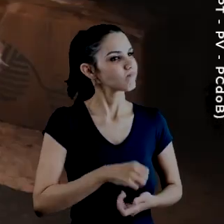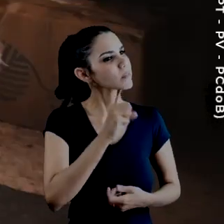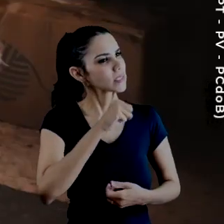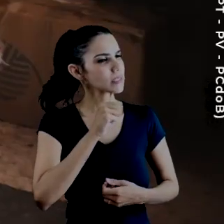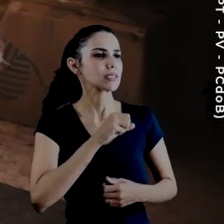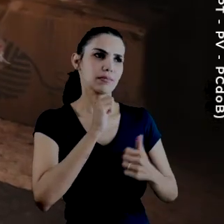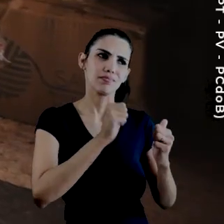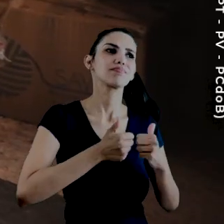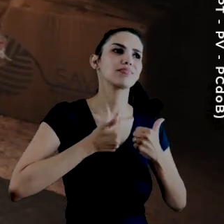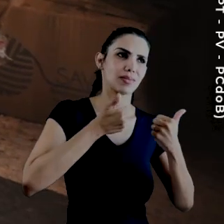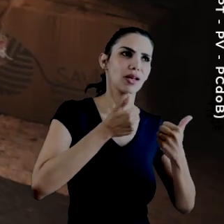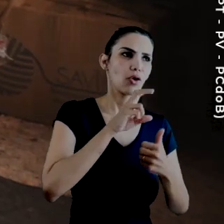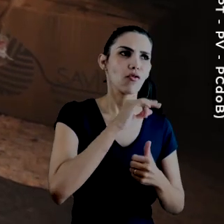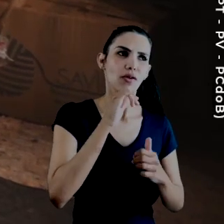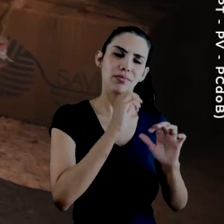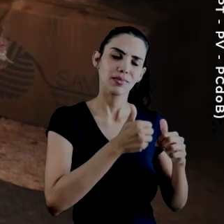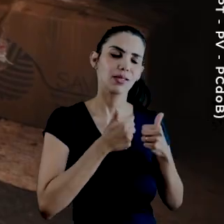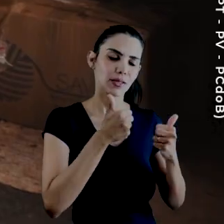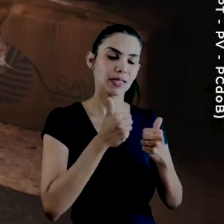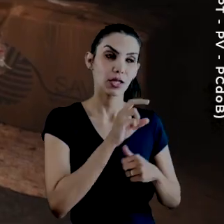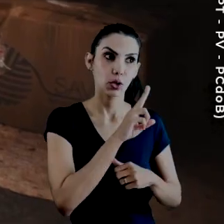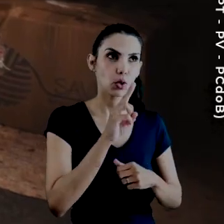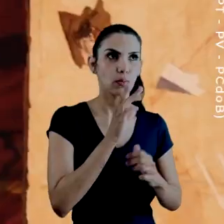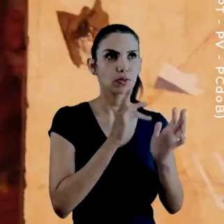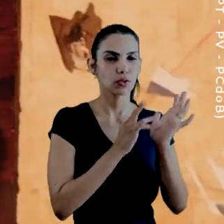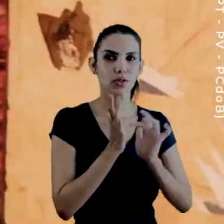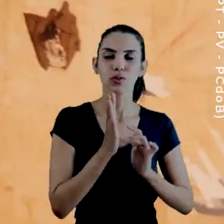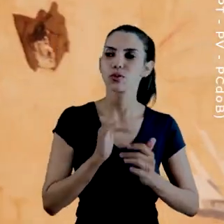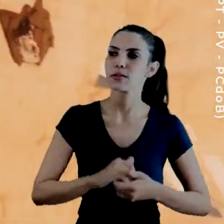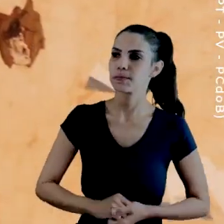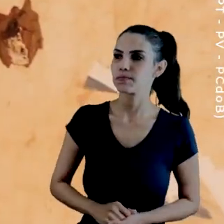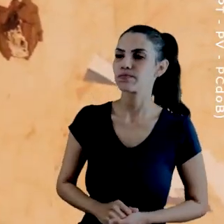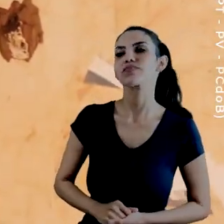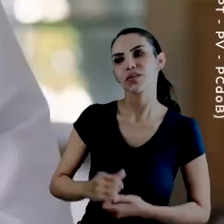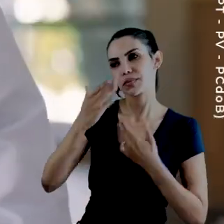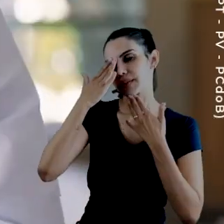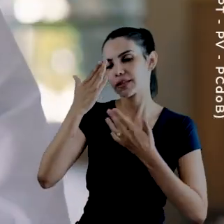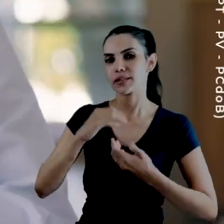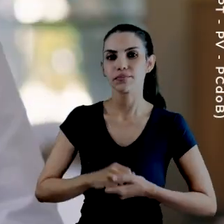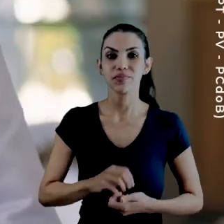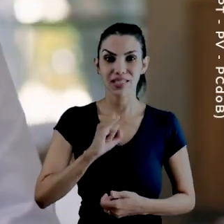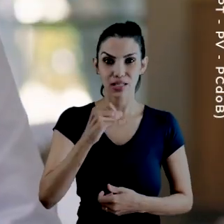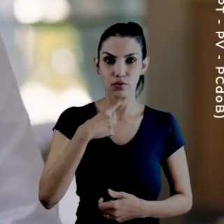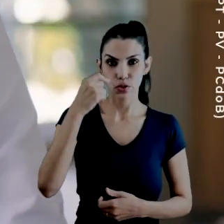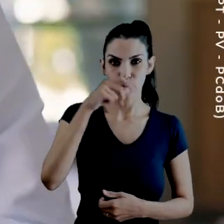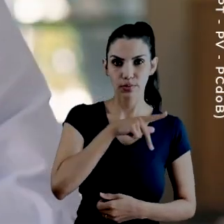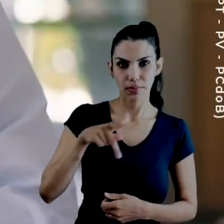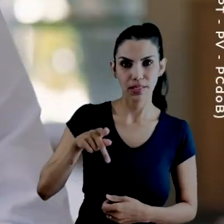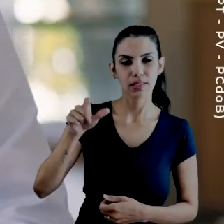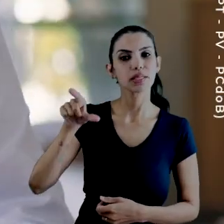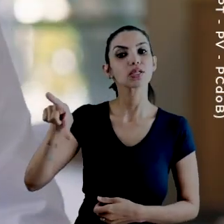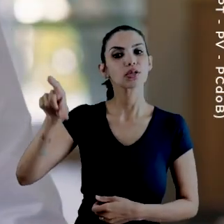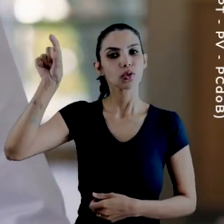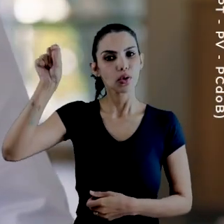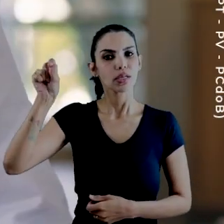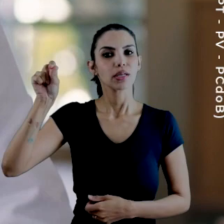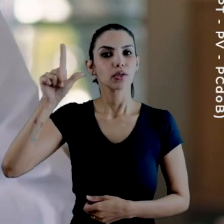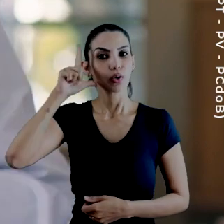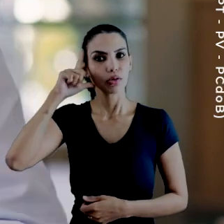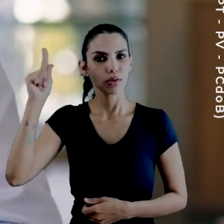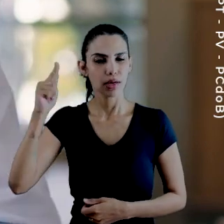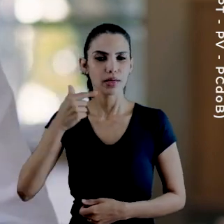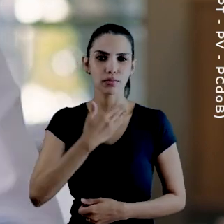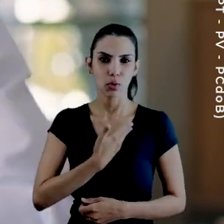Bastante. E eu creio que vai melhorar, em nome de Jesus. Vai melhorar? Vai melhorar. Obrigado. Comigo na presidência, Leandro Gras, no governo,